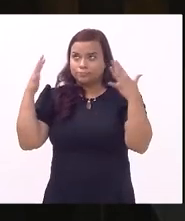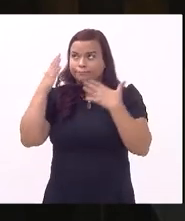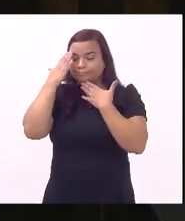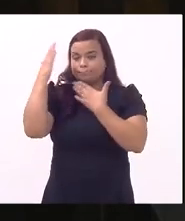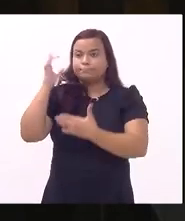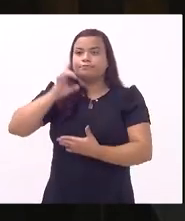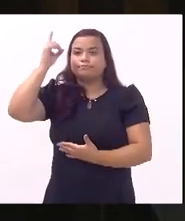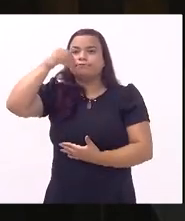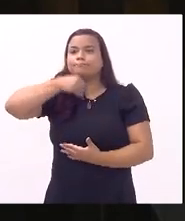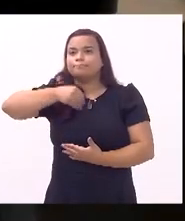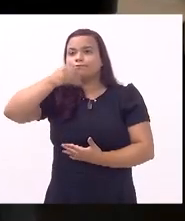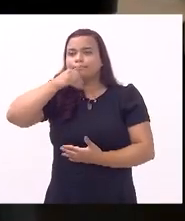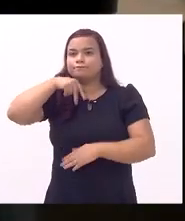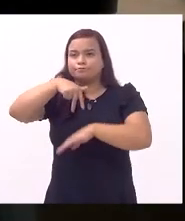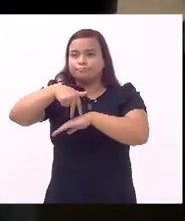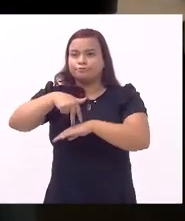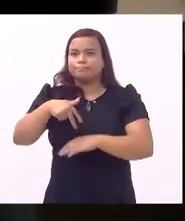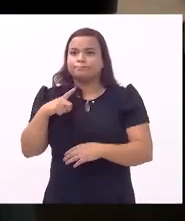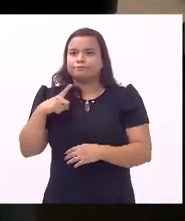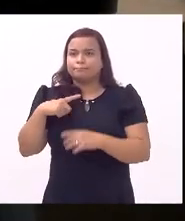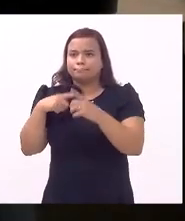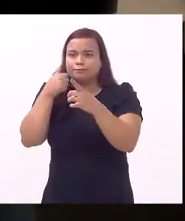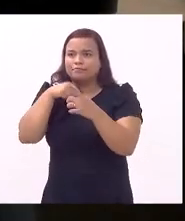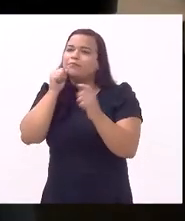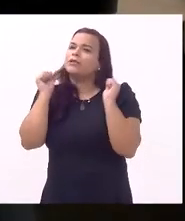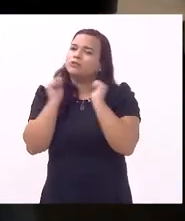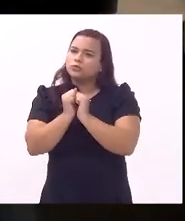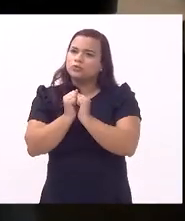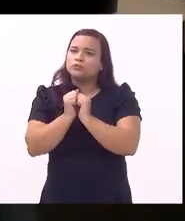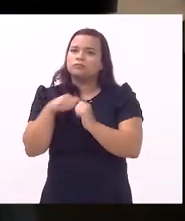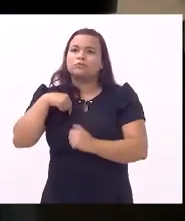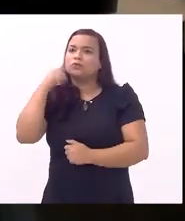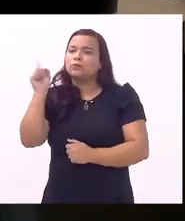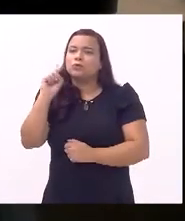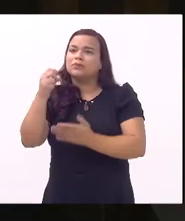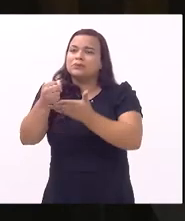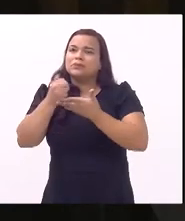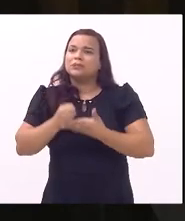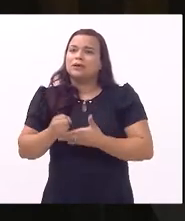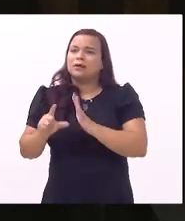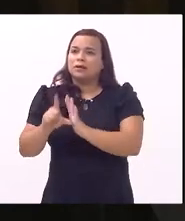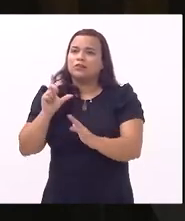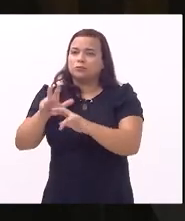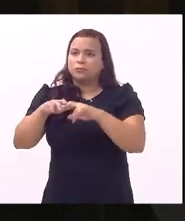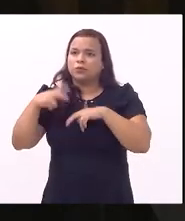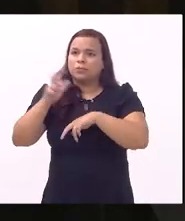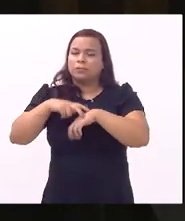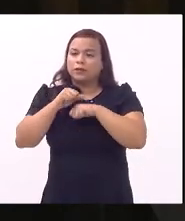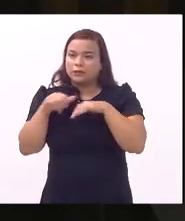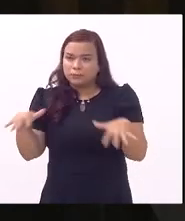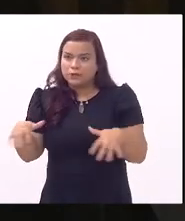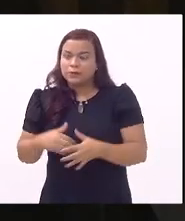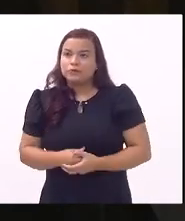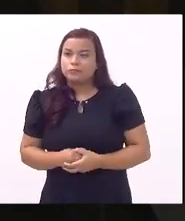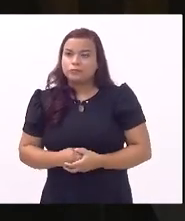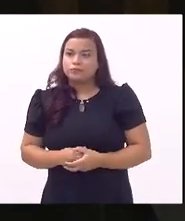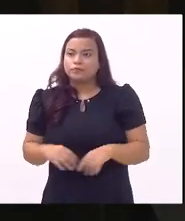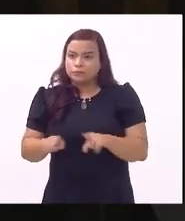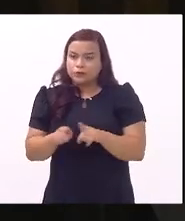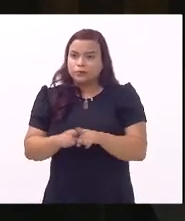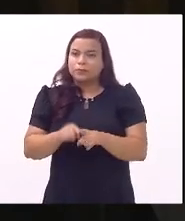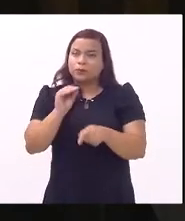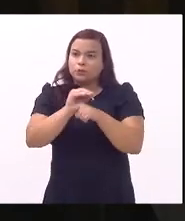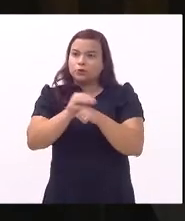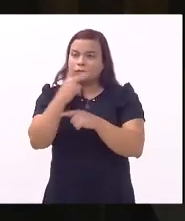oportunidade de ter a senhora presente aqui não consegui trazer a senhora antes pela questão da pandemia até para preservar